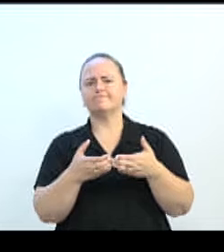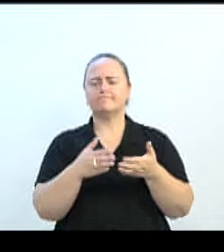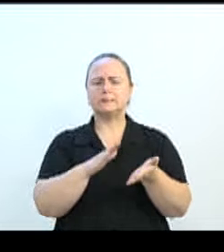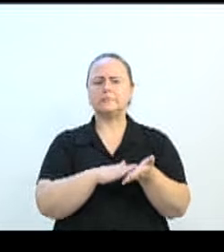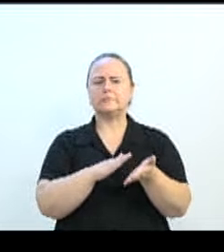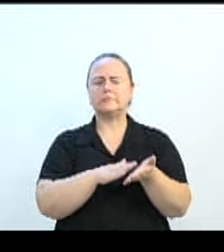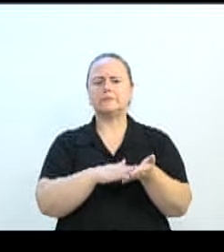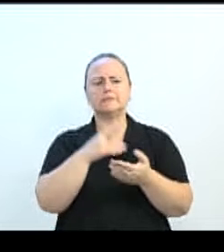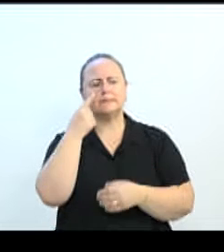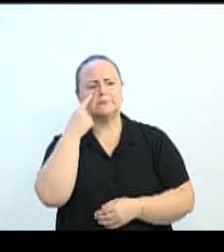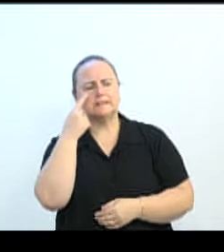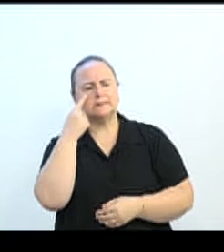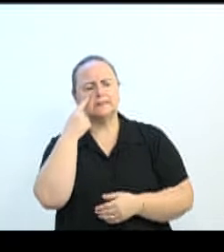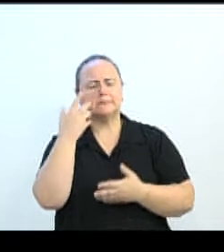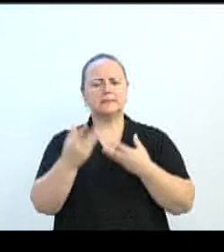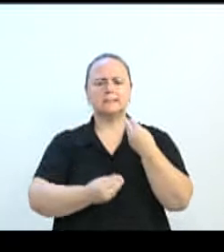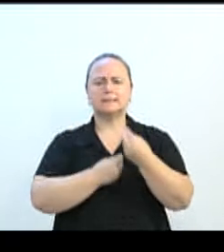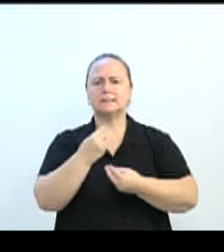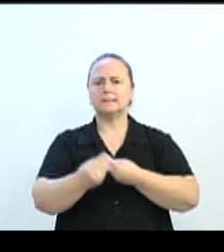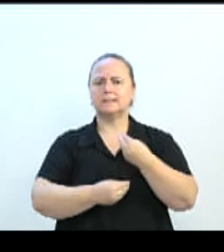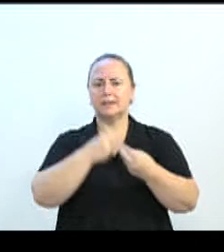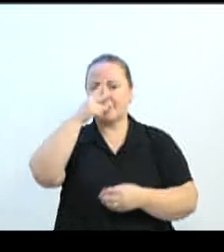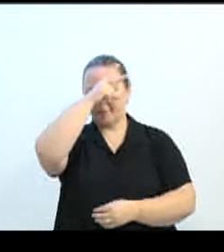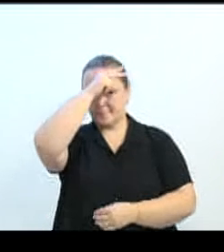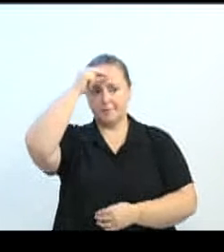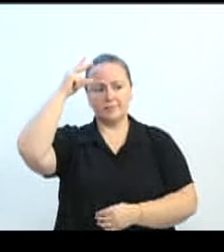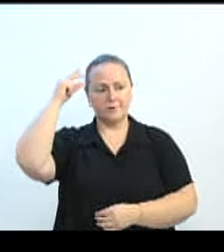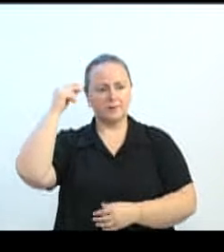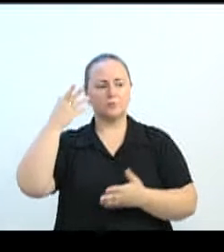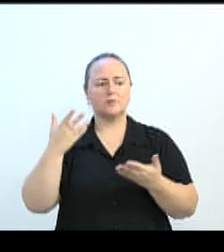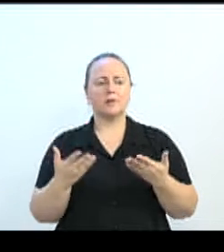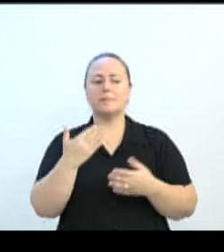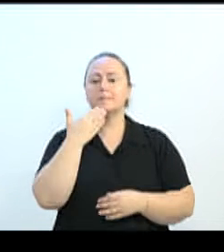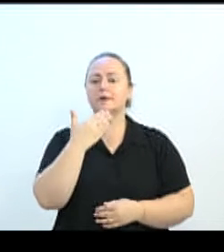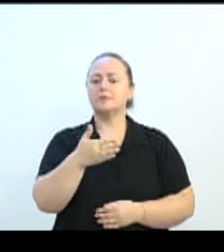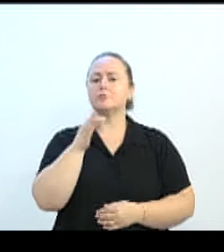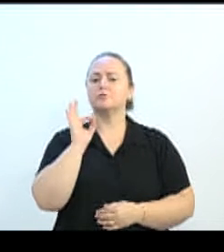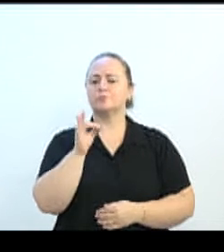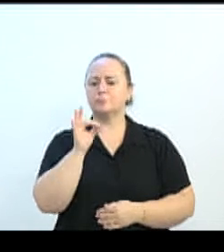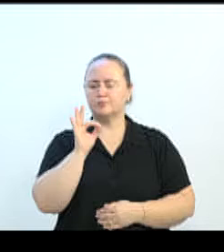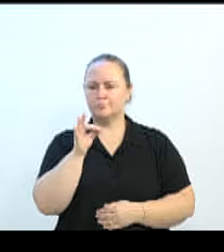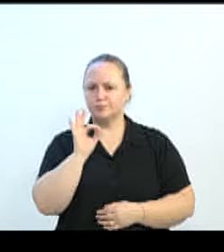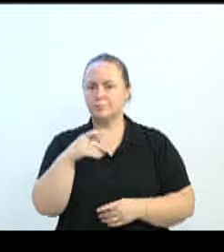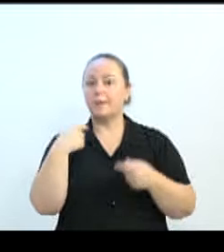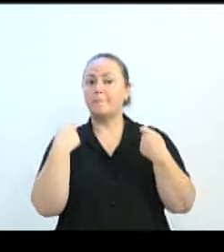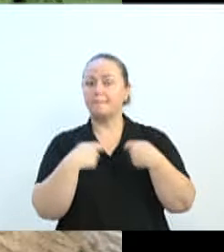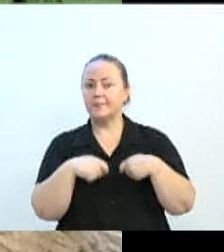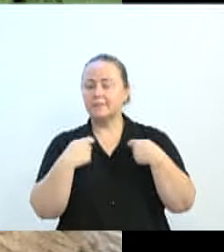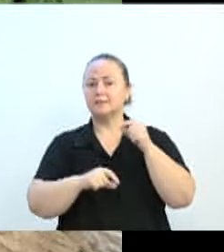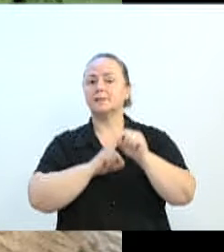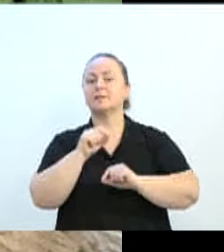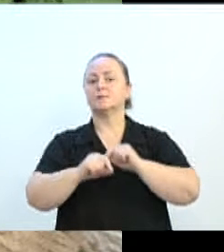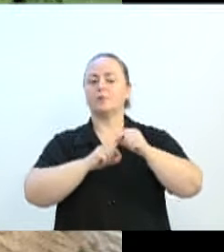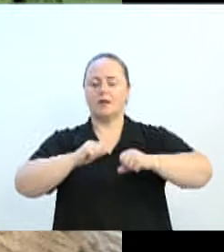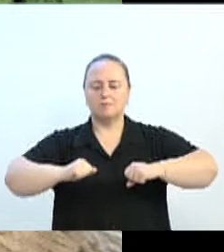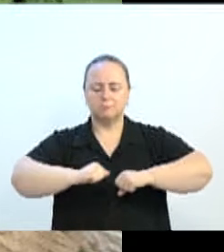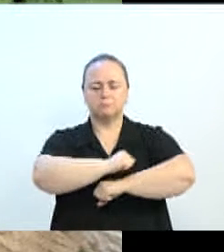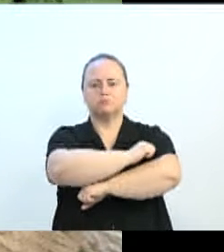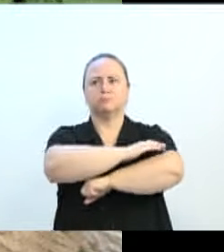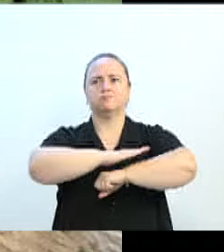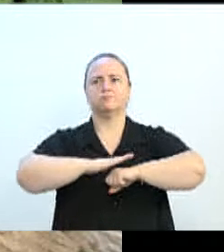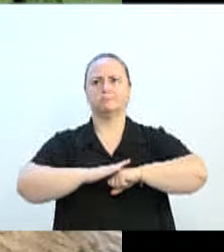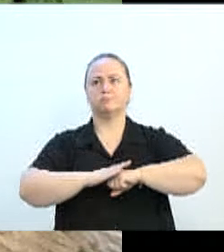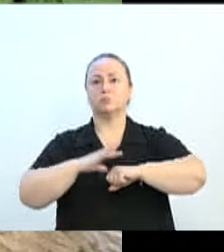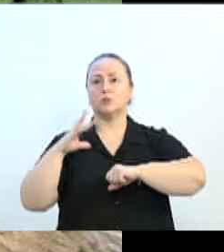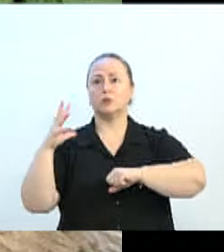agora sim o Executivo determinou que fosse feita toda a repavimentação, se é assim que podemos dizer,